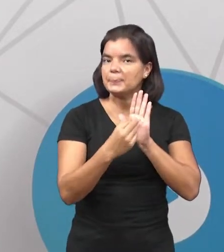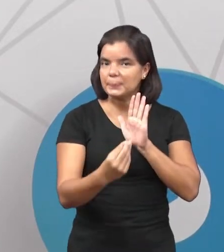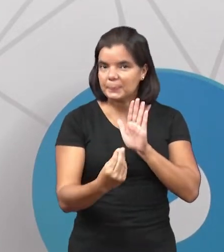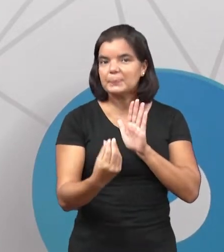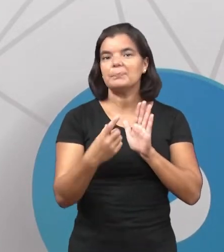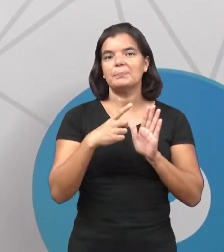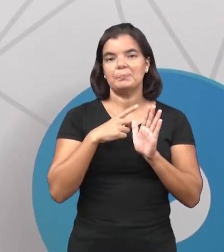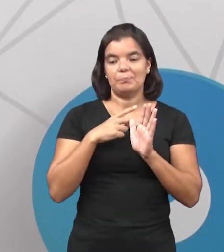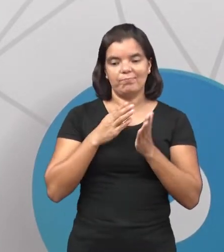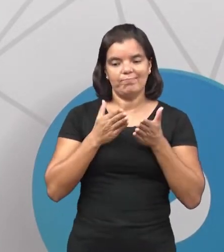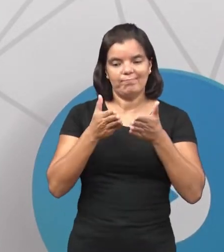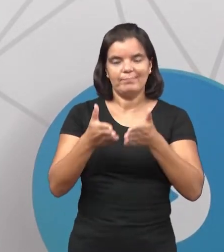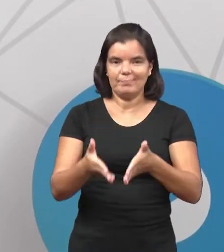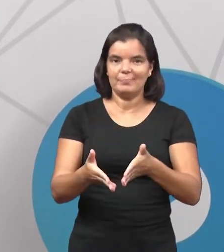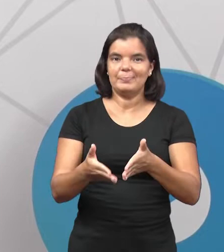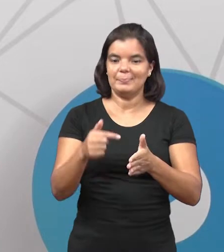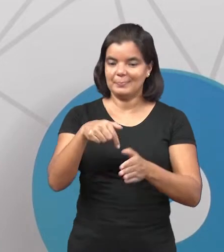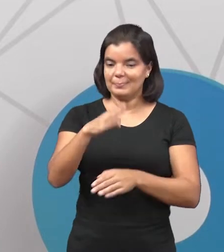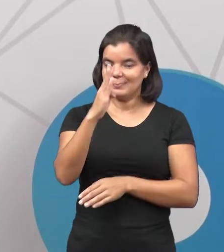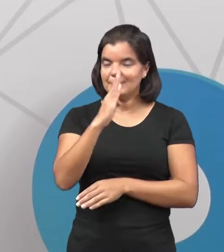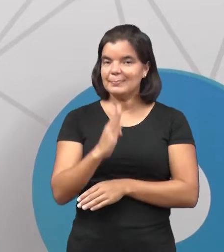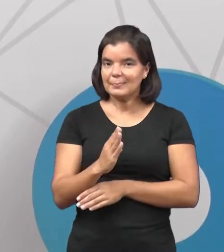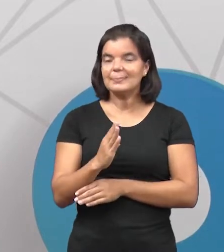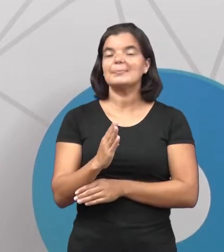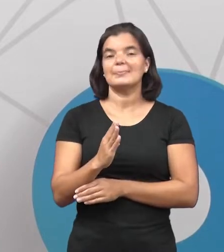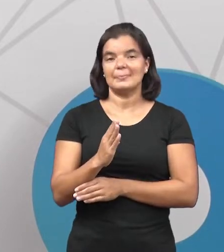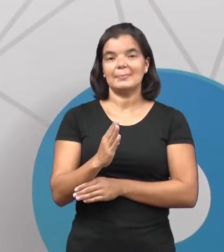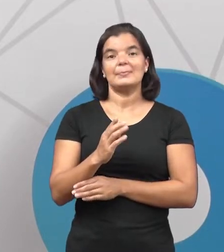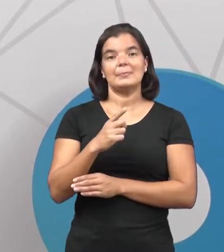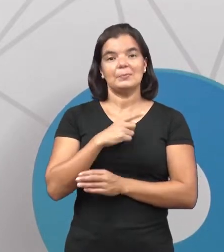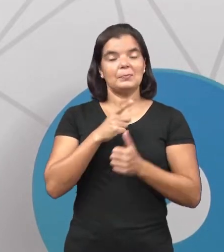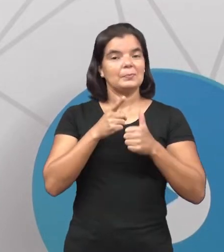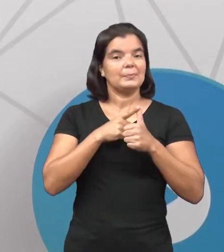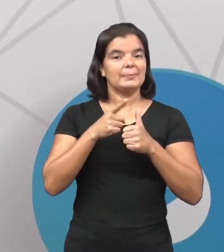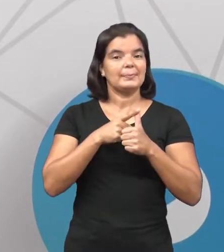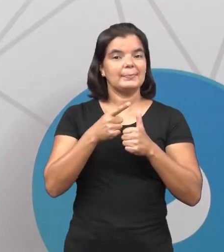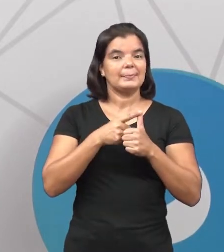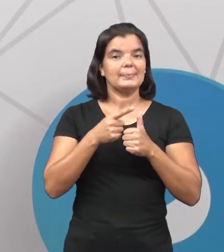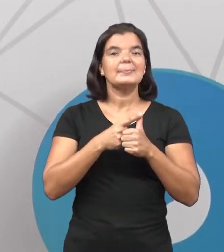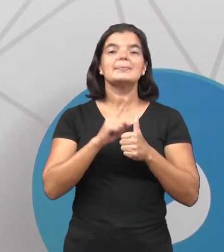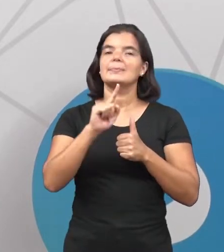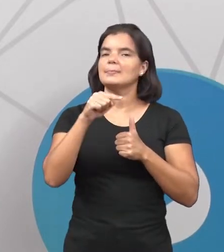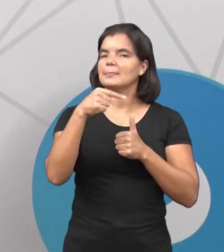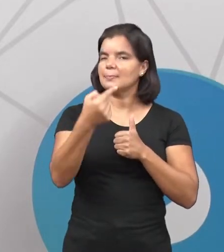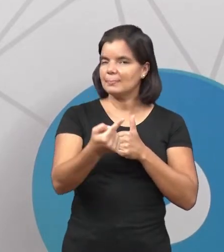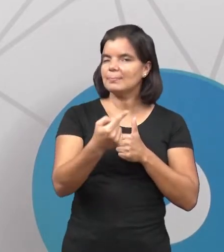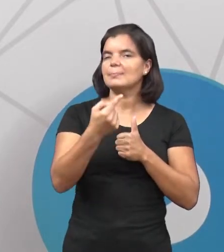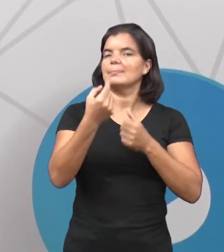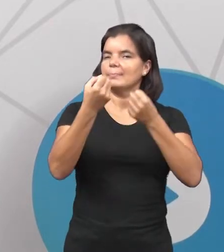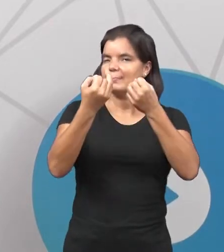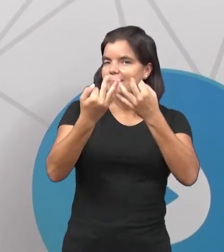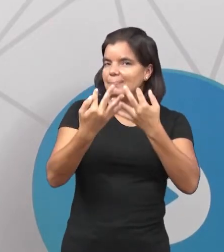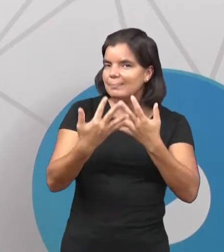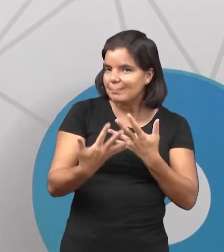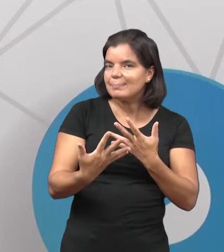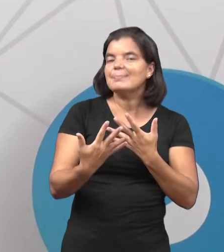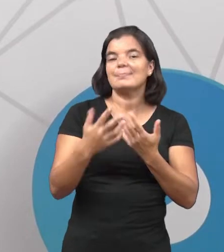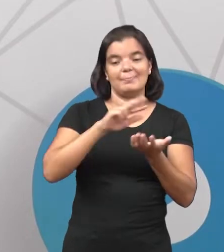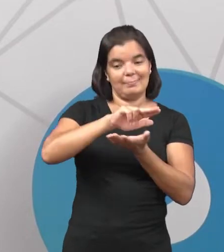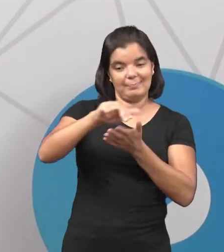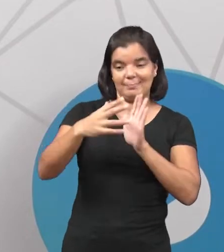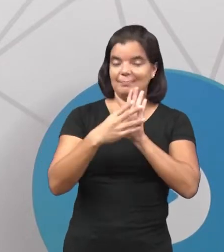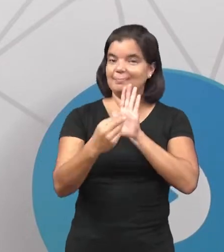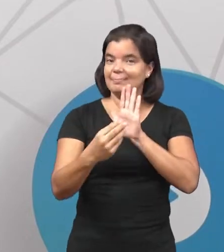de colonização aqui no Brasil, no primeiro momento, que depois nós iremos falar sobre esse modelo,